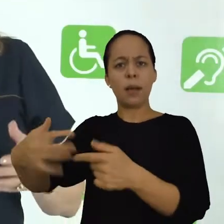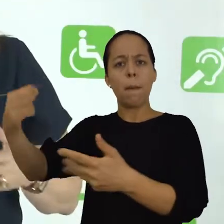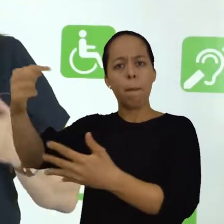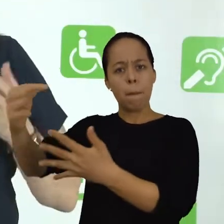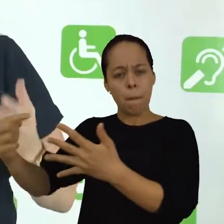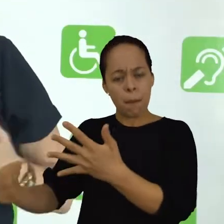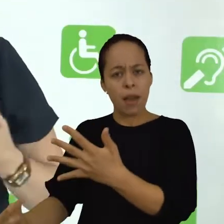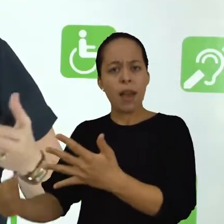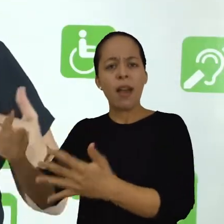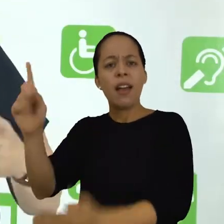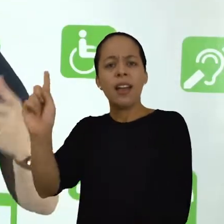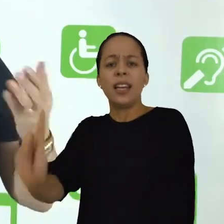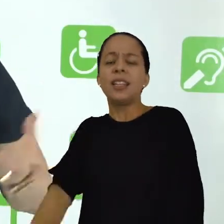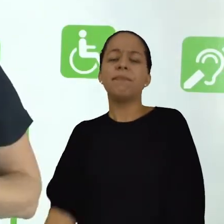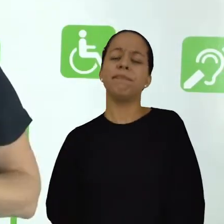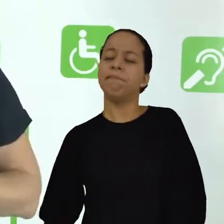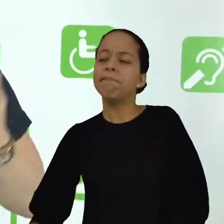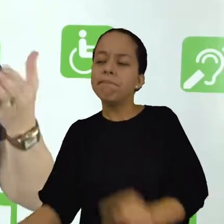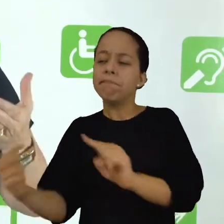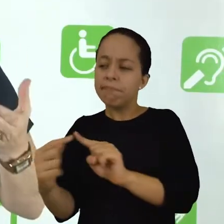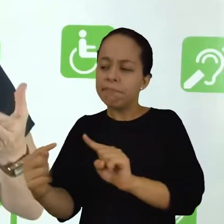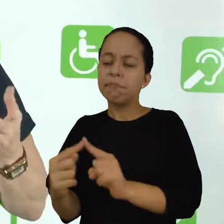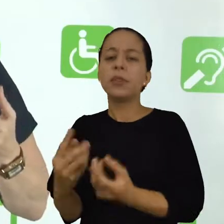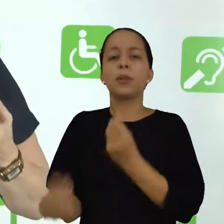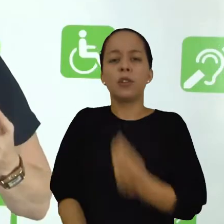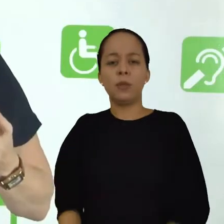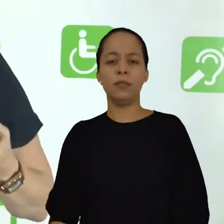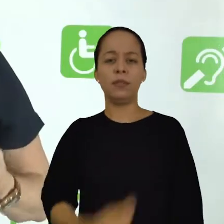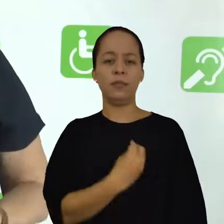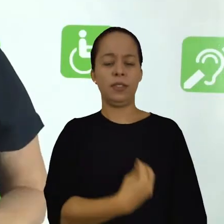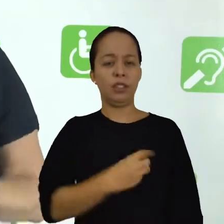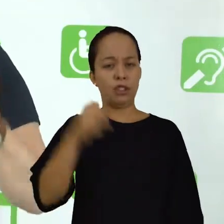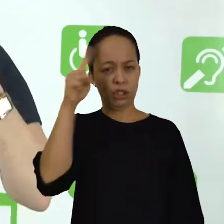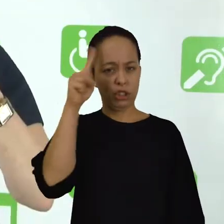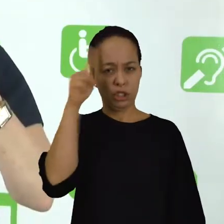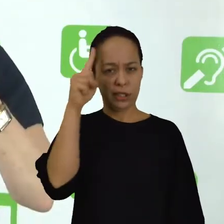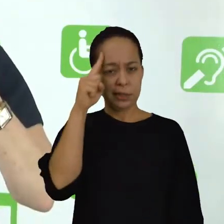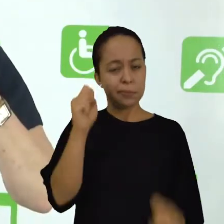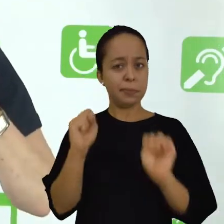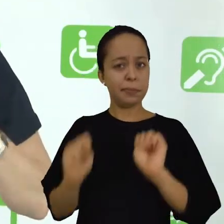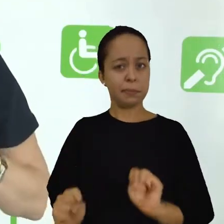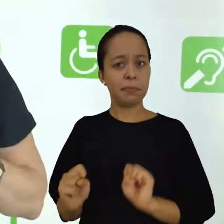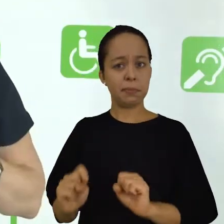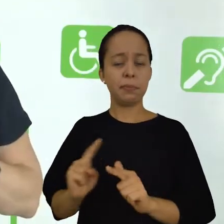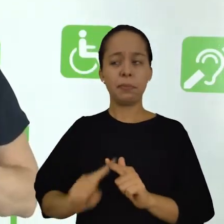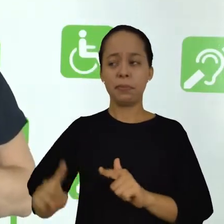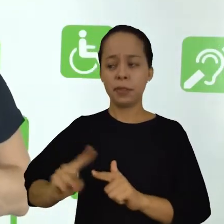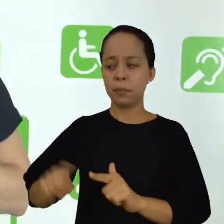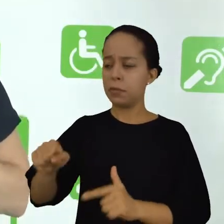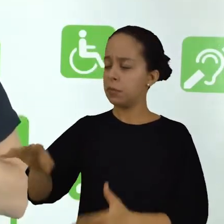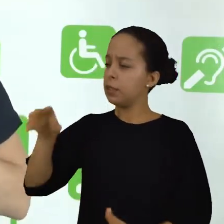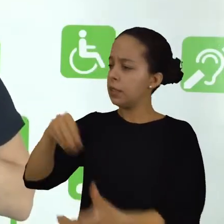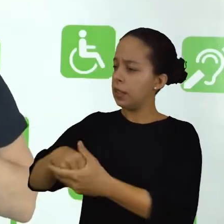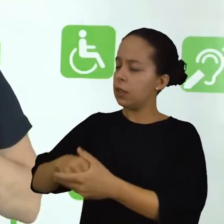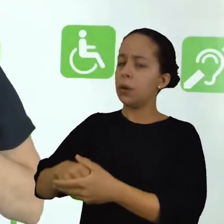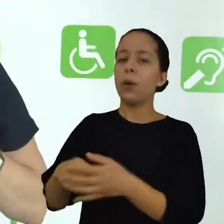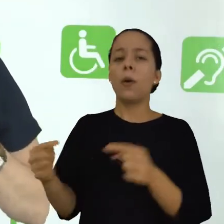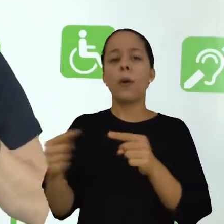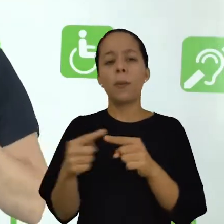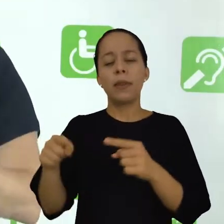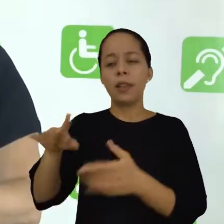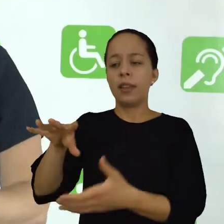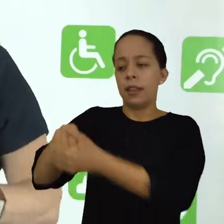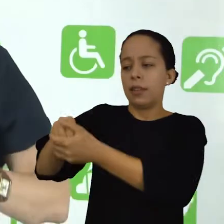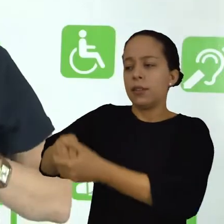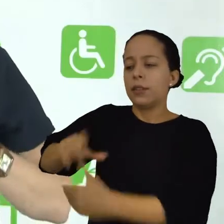de ordem prática em relação a esse tema. Ou seja, como esse tema está relacionado às suas